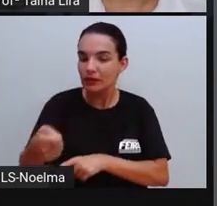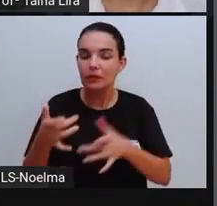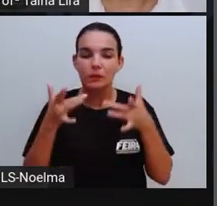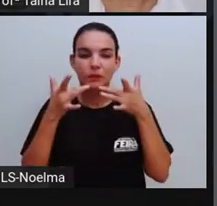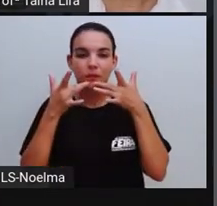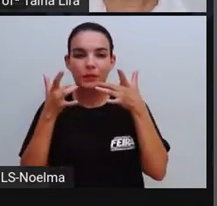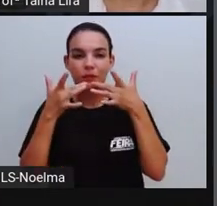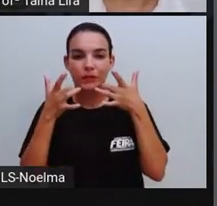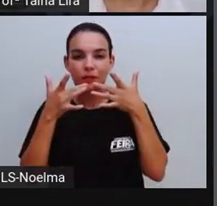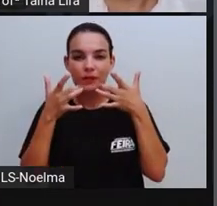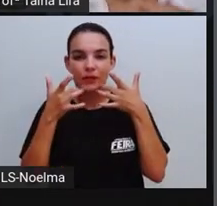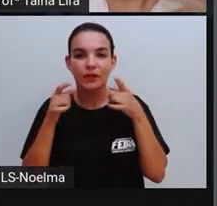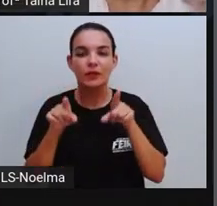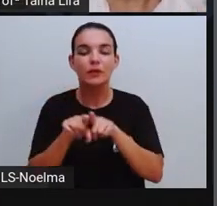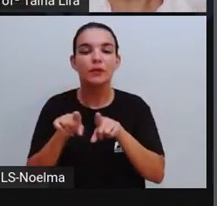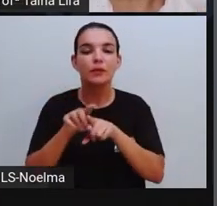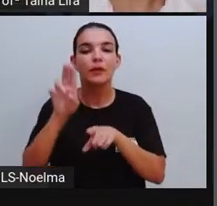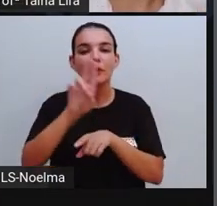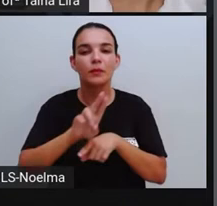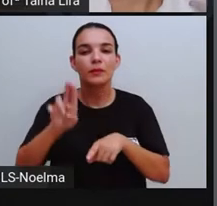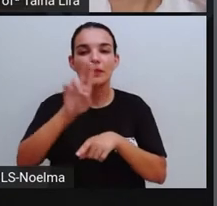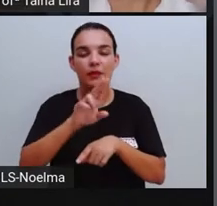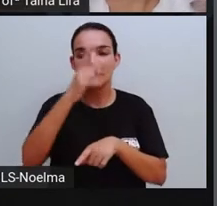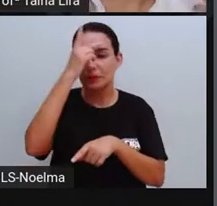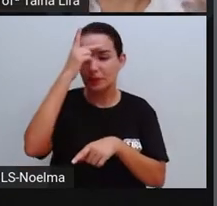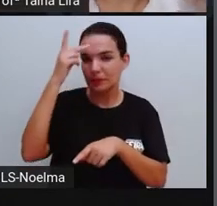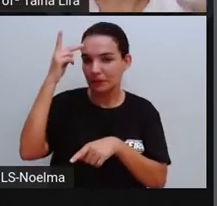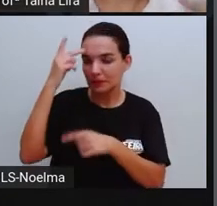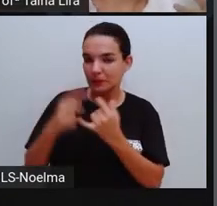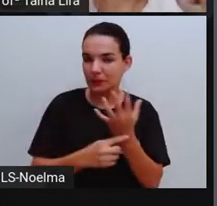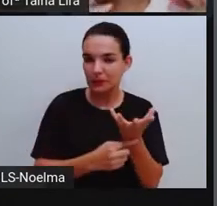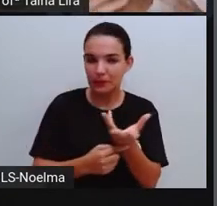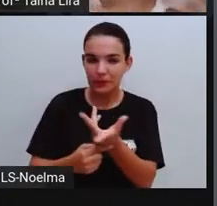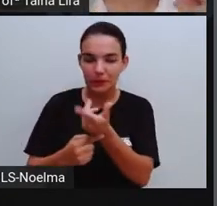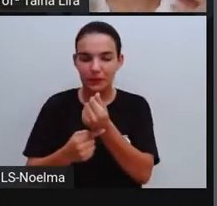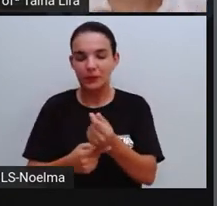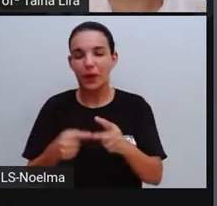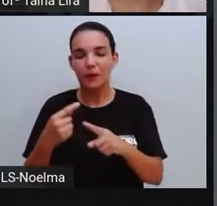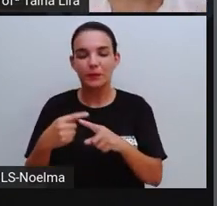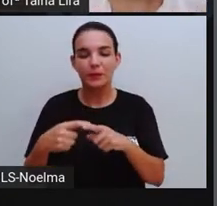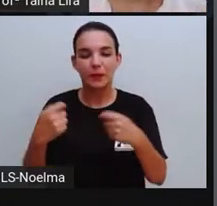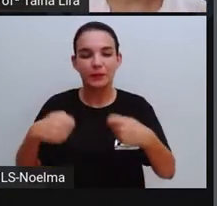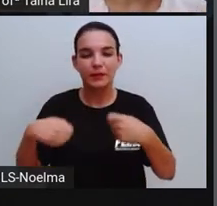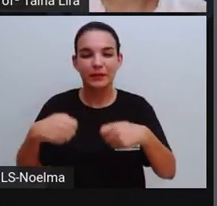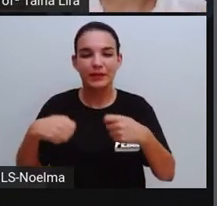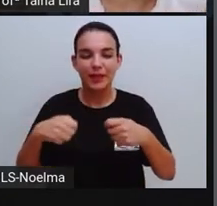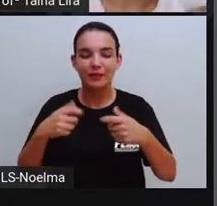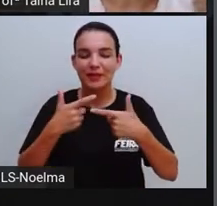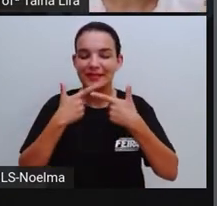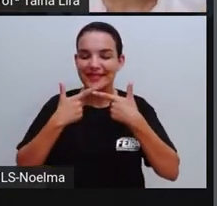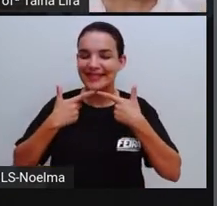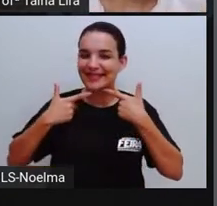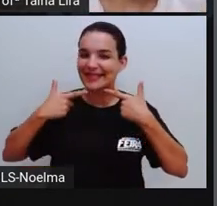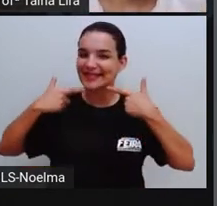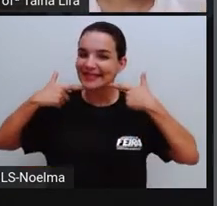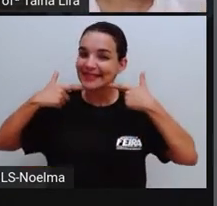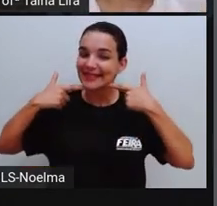eles eram usados aí pelos atores justamente para ensinar aí o rosto, né, de alegria e o de